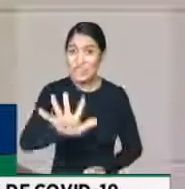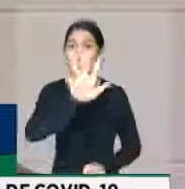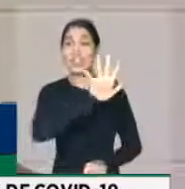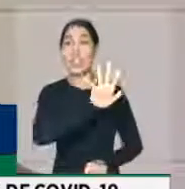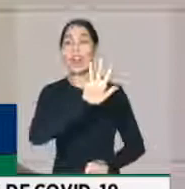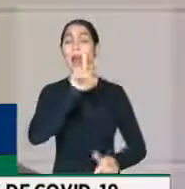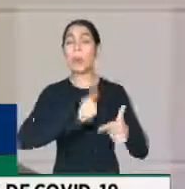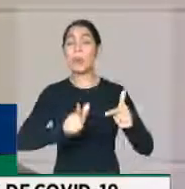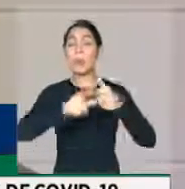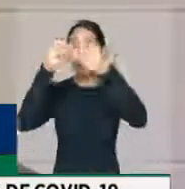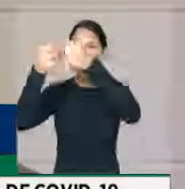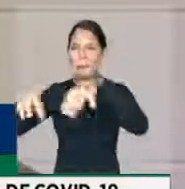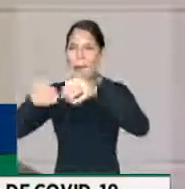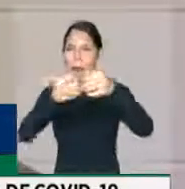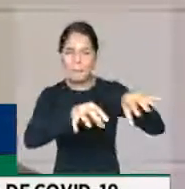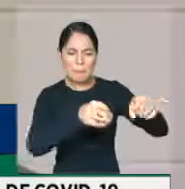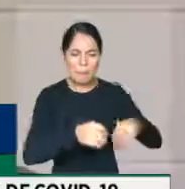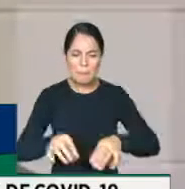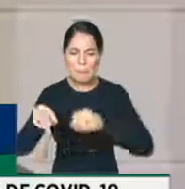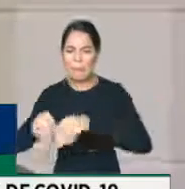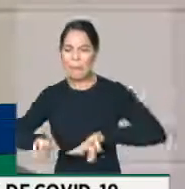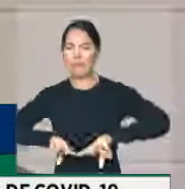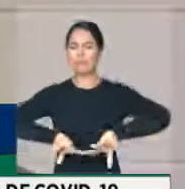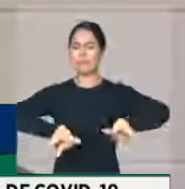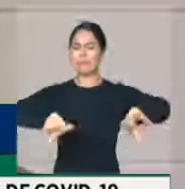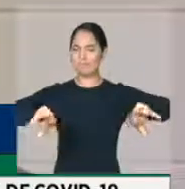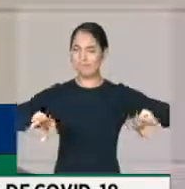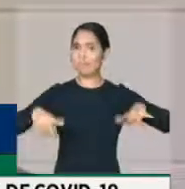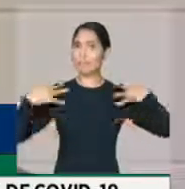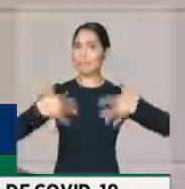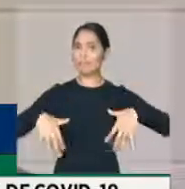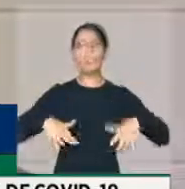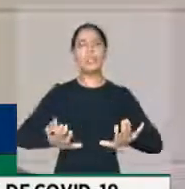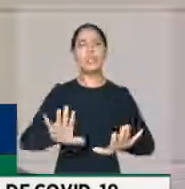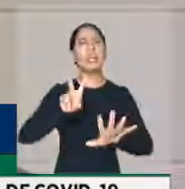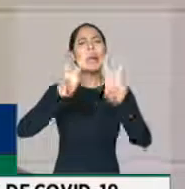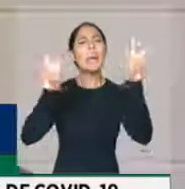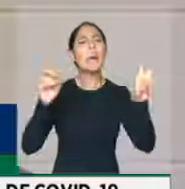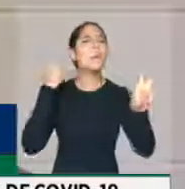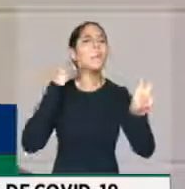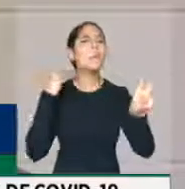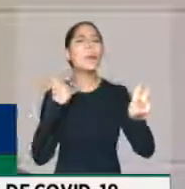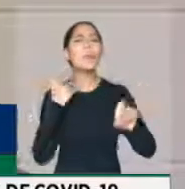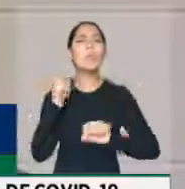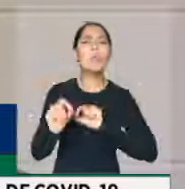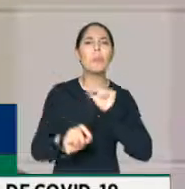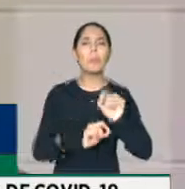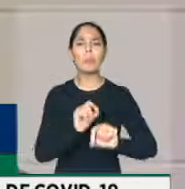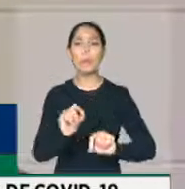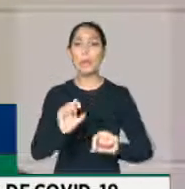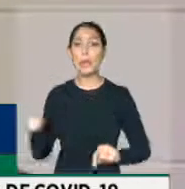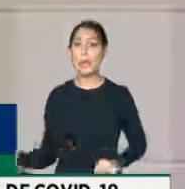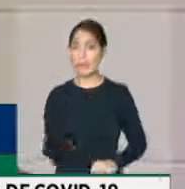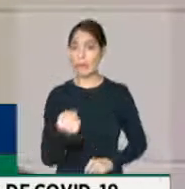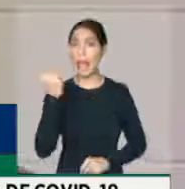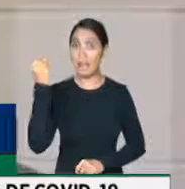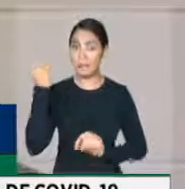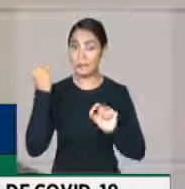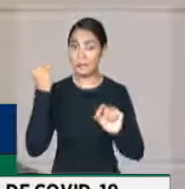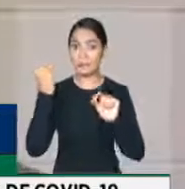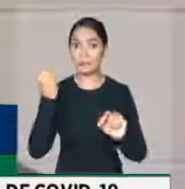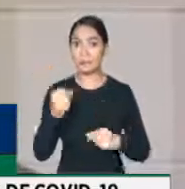de uma quebradeira geral e quando se fala de bancos, presidente, nesse momento, existe o risco, que é o mais grave de todos,